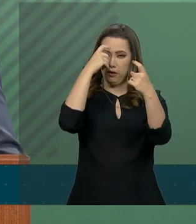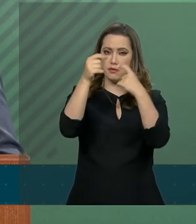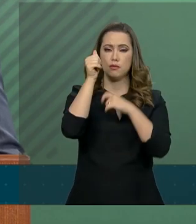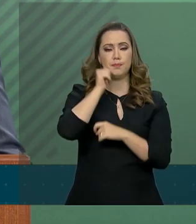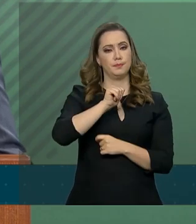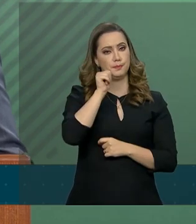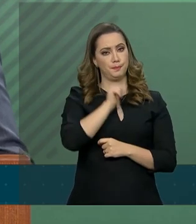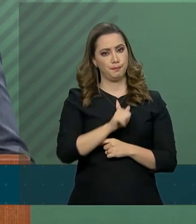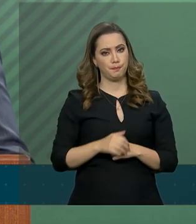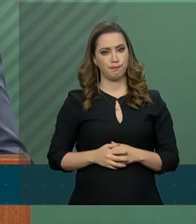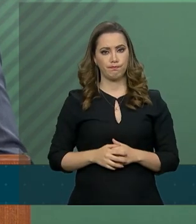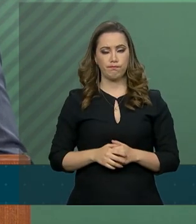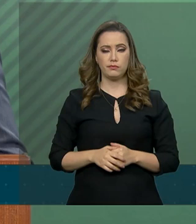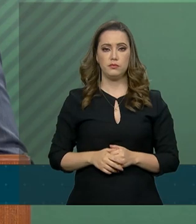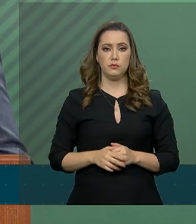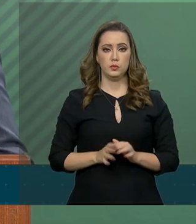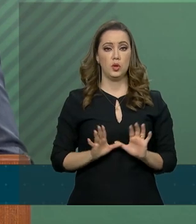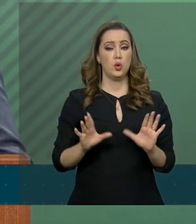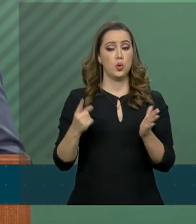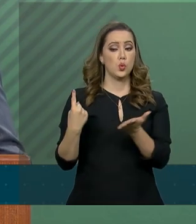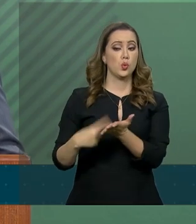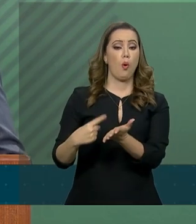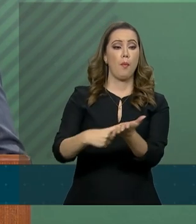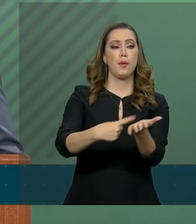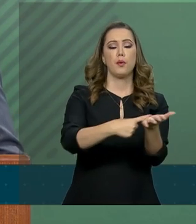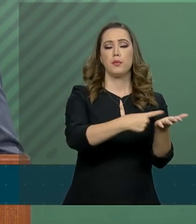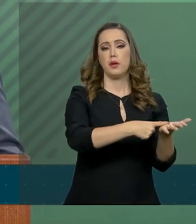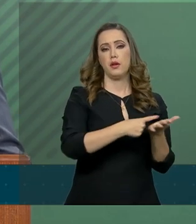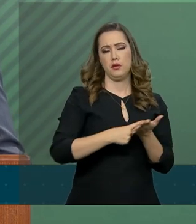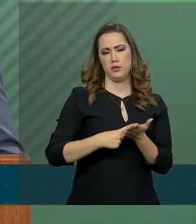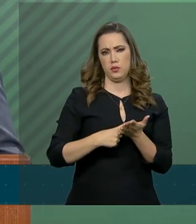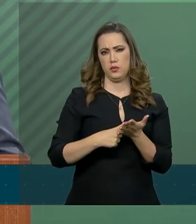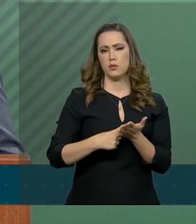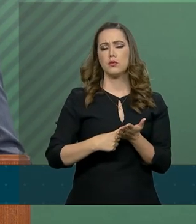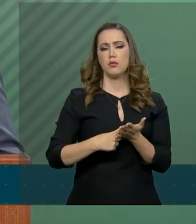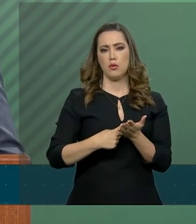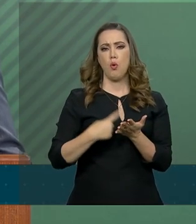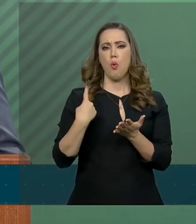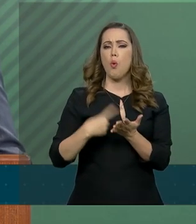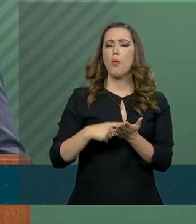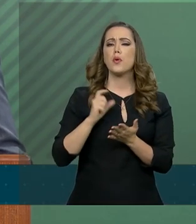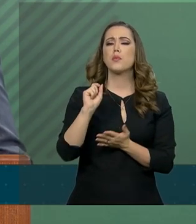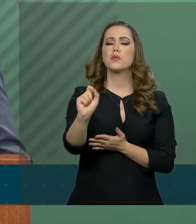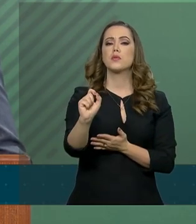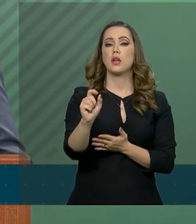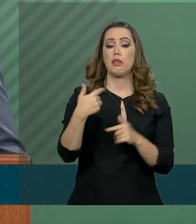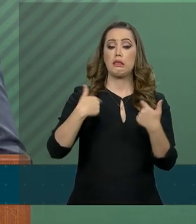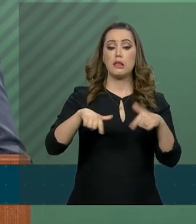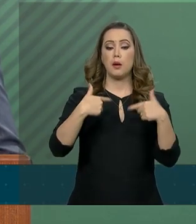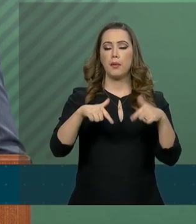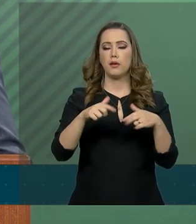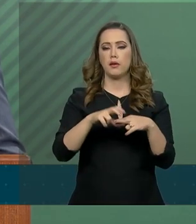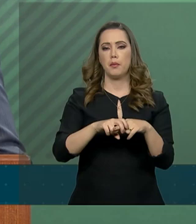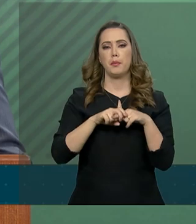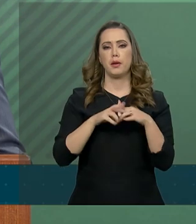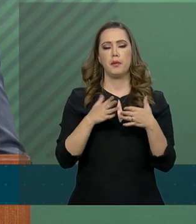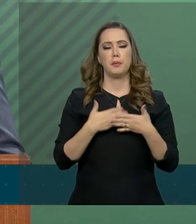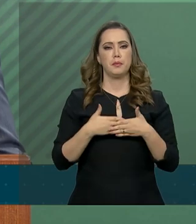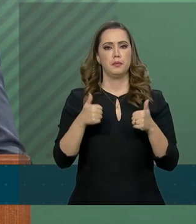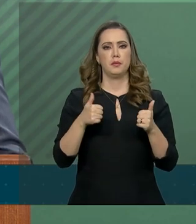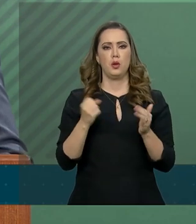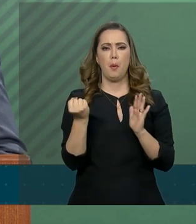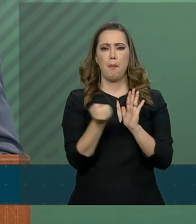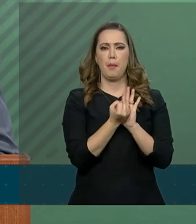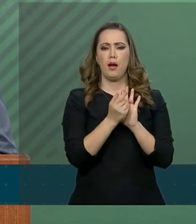Os pactuantes se comprometem a trabalhar para o aperfeiçoamento do